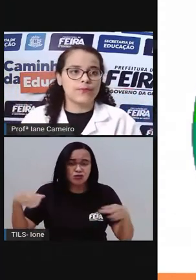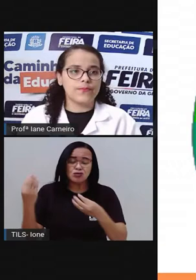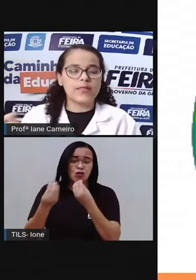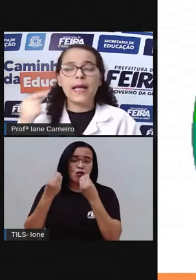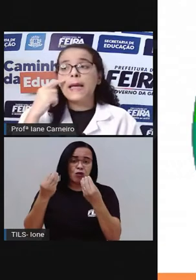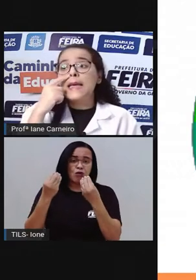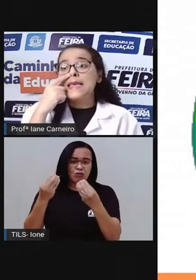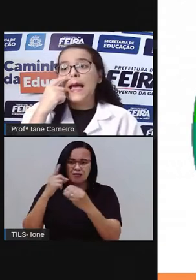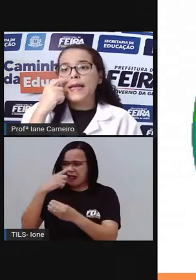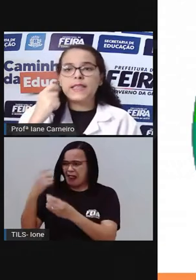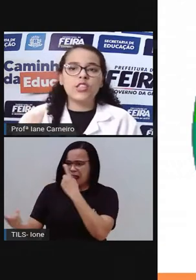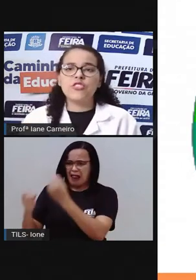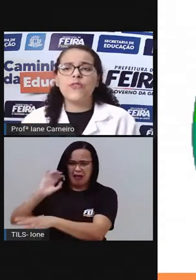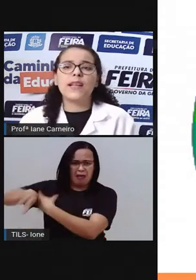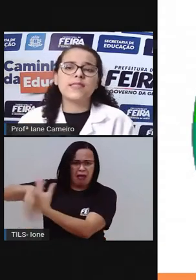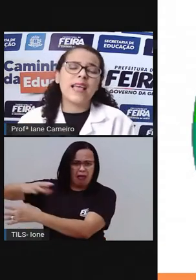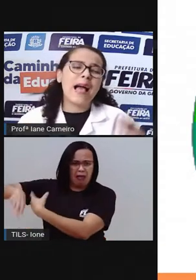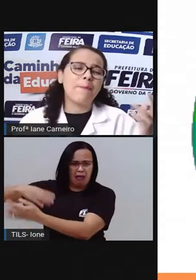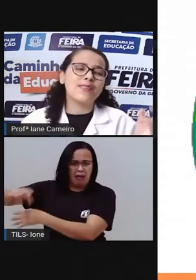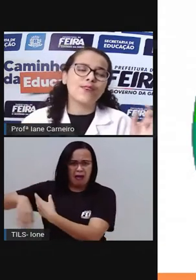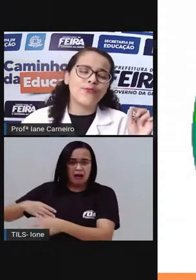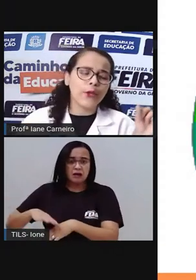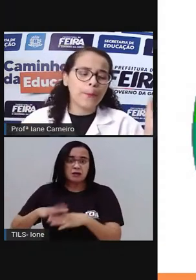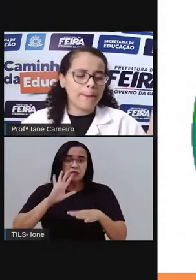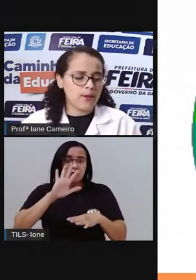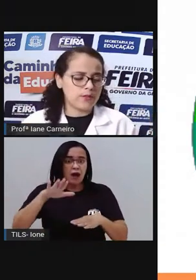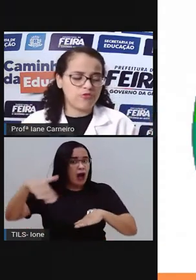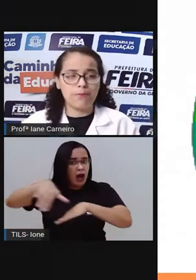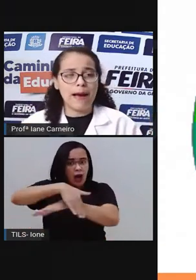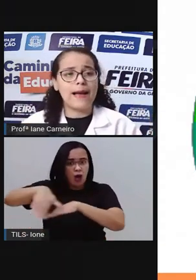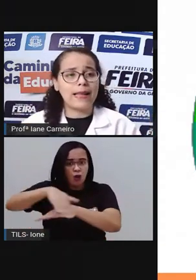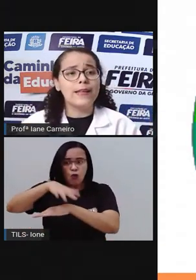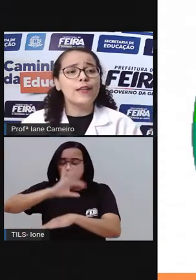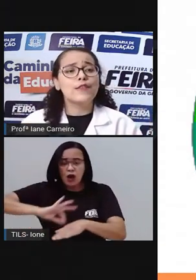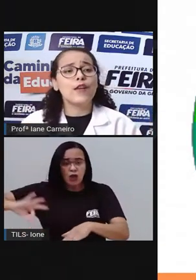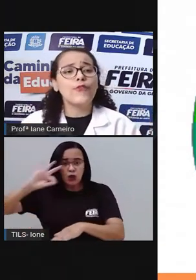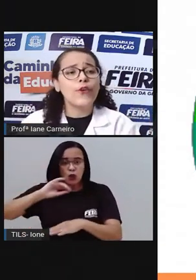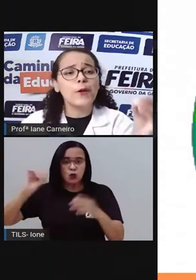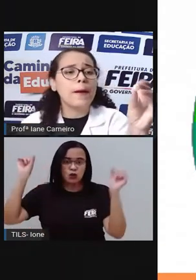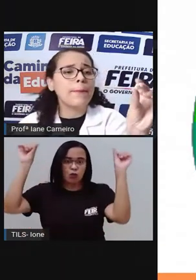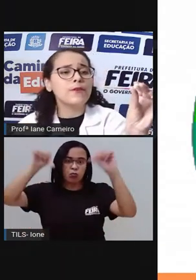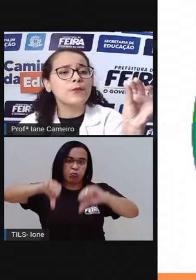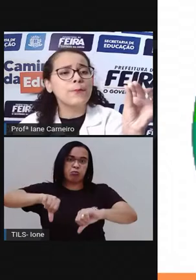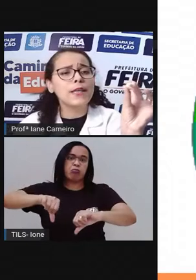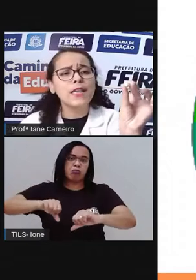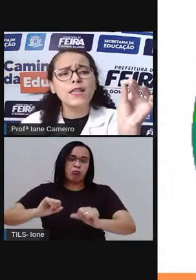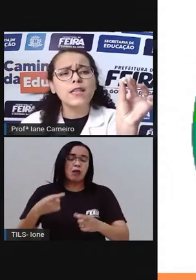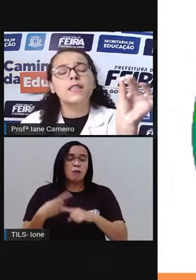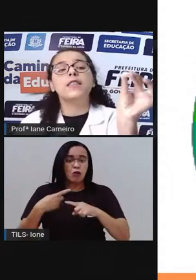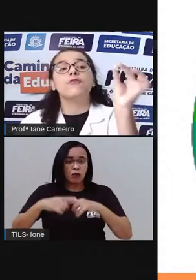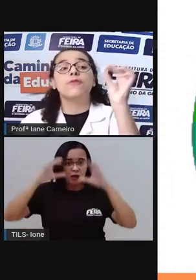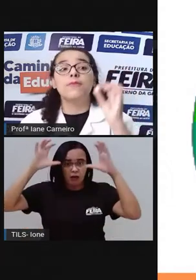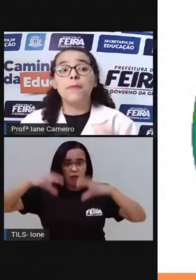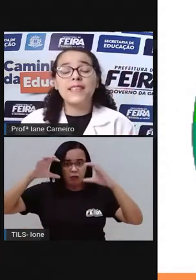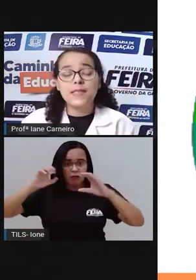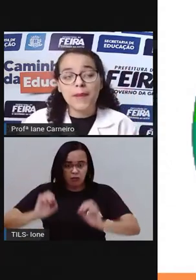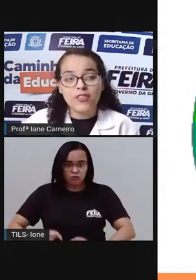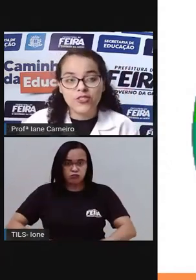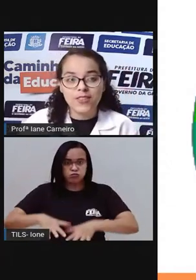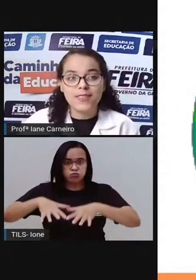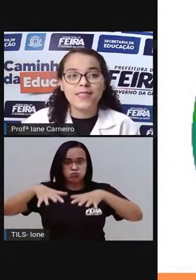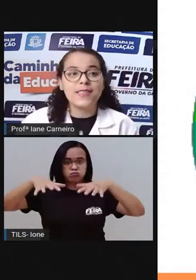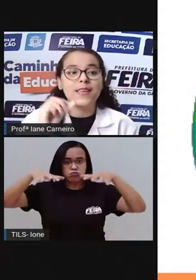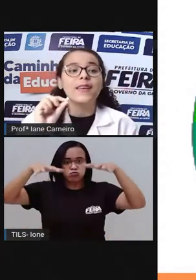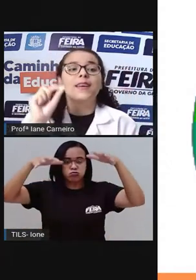mundo, né? E aí, tem gente que fala assim, ah, mas só foi um papelzinho de bala, só foi um papelzinho pequenininho. Mas